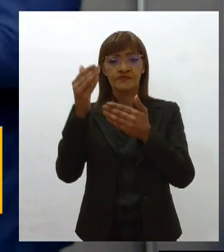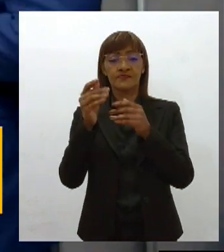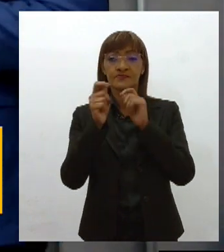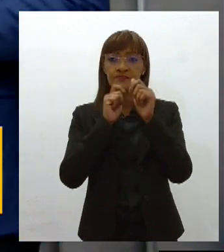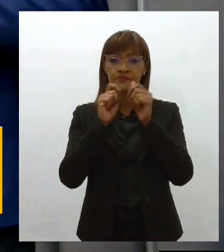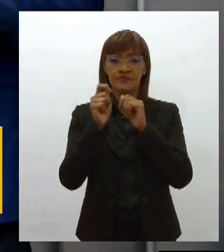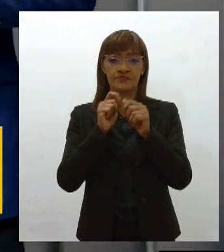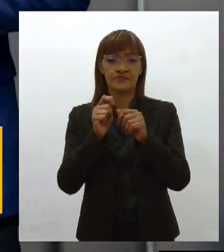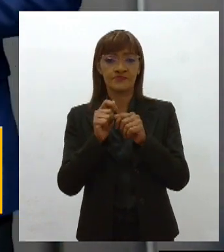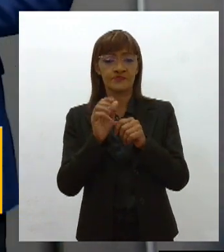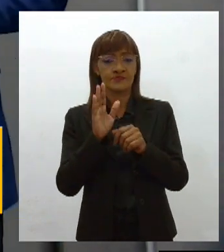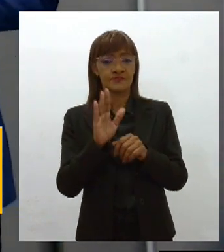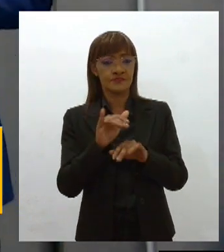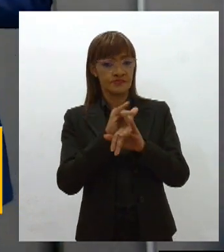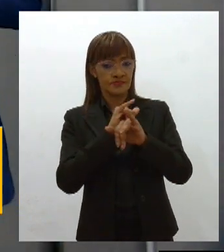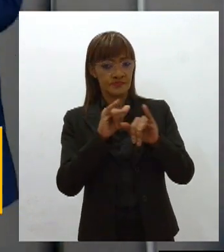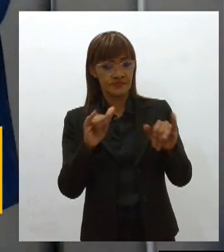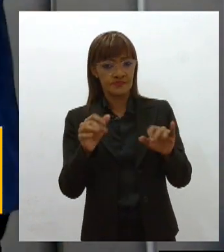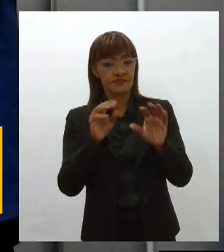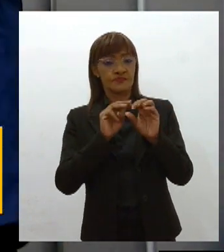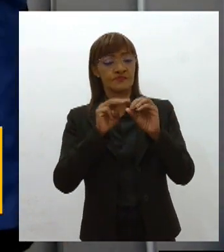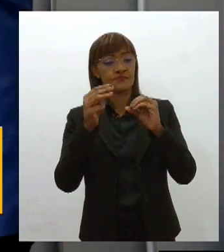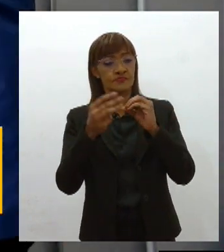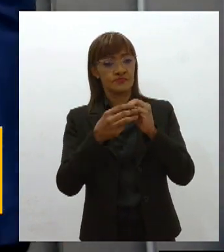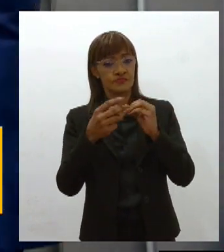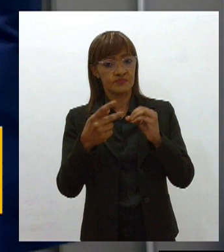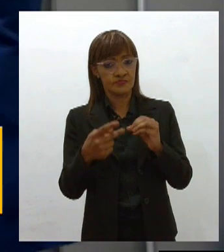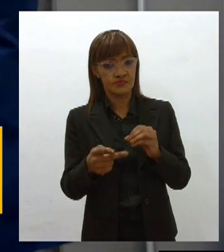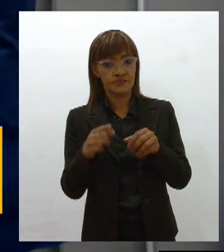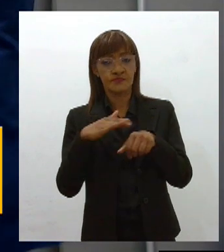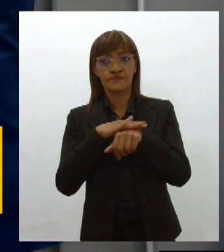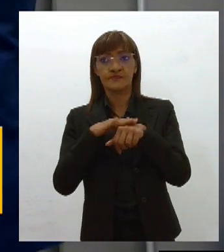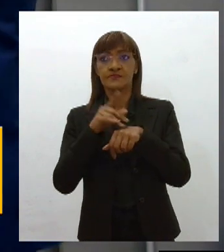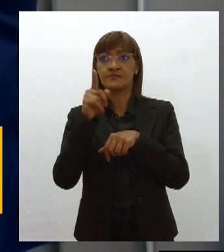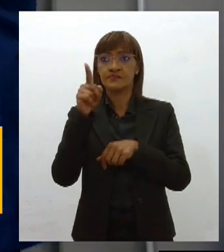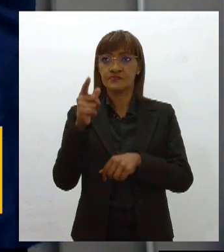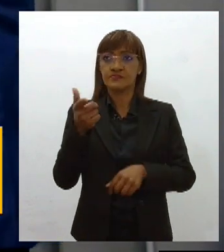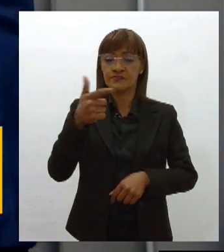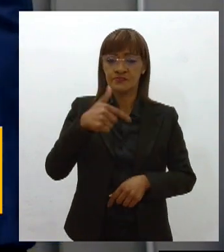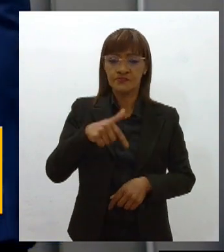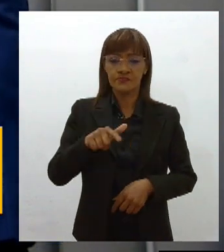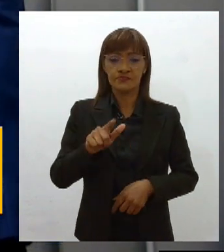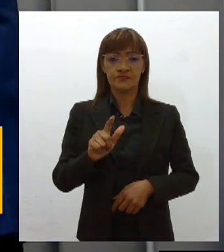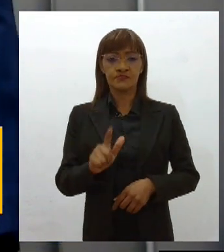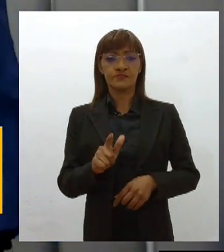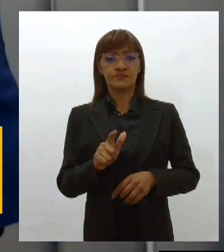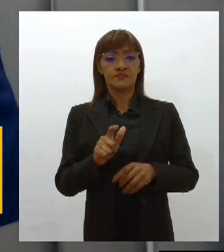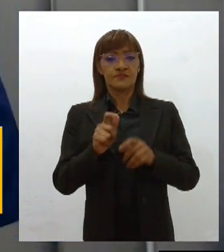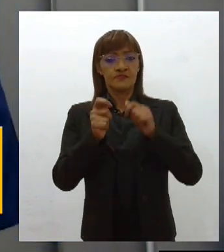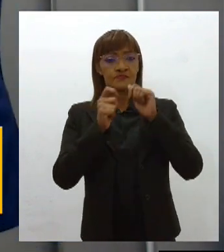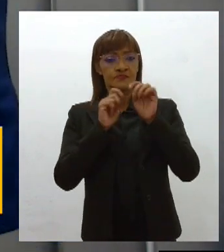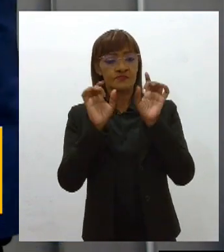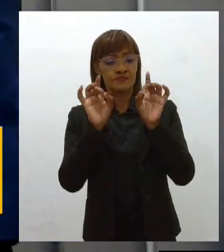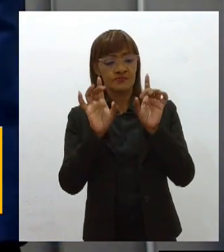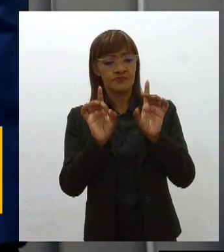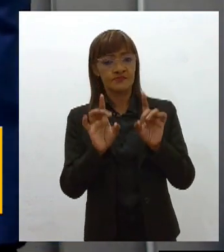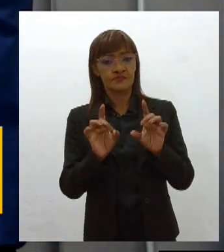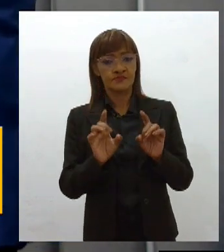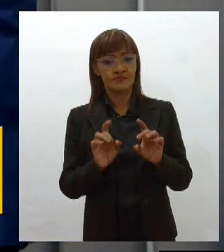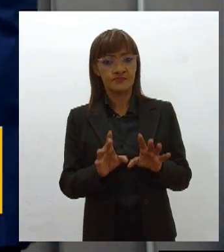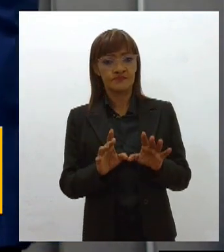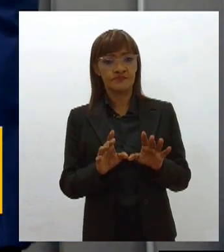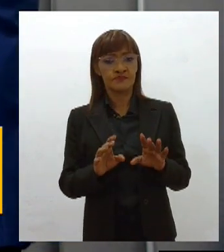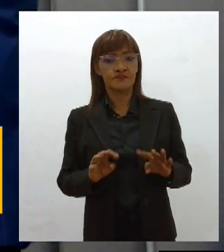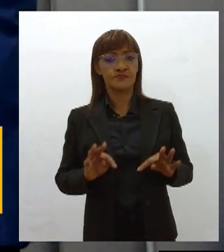já quero adiantar que a TV Alésia Produção vai procurar a senhora mais uma vez para a gente fazer uma reportagem especial sobre esses feitos na